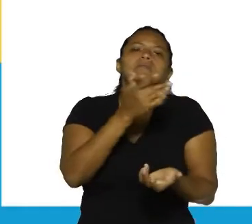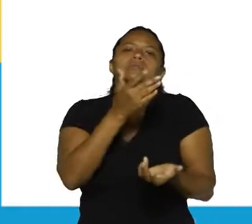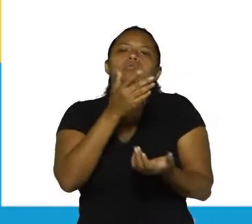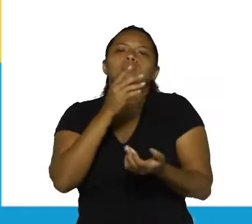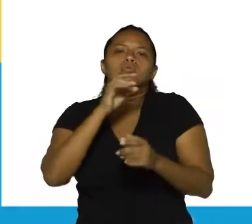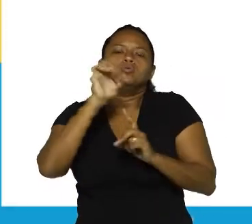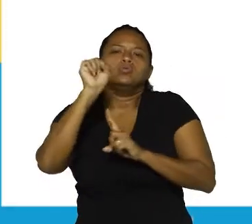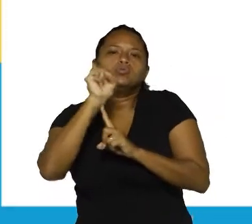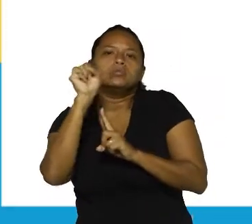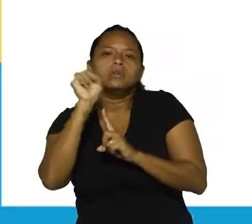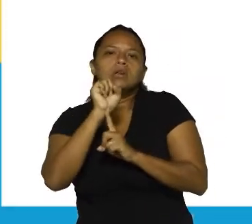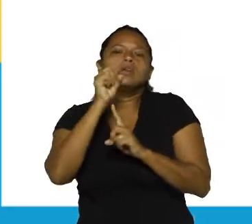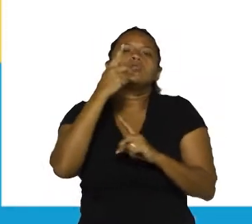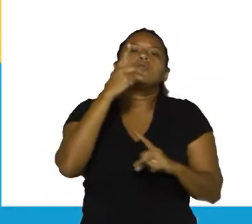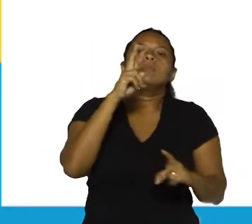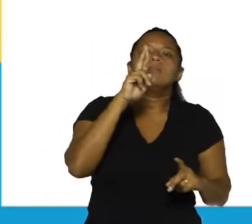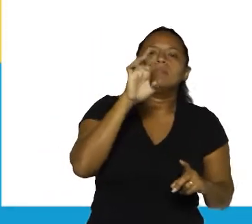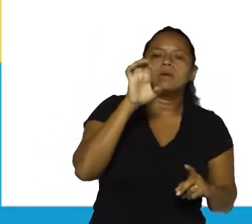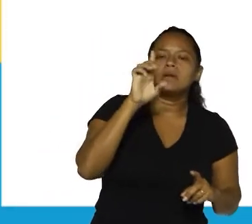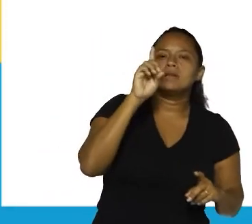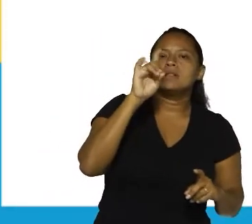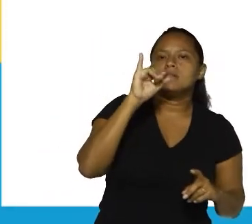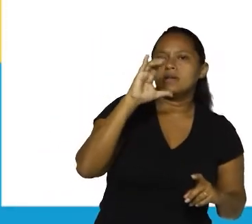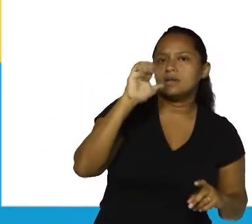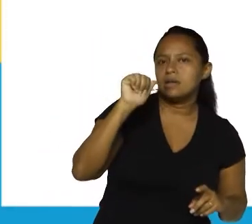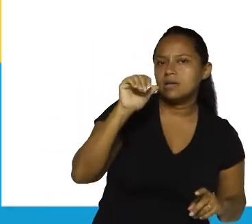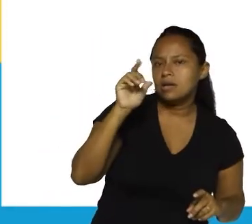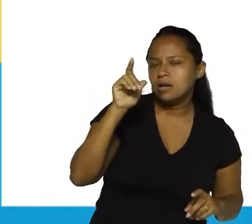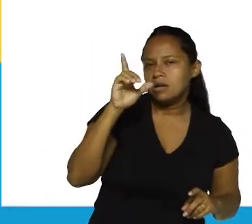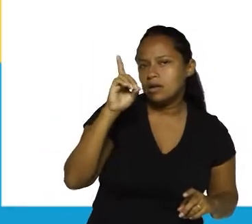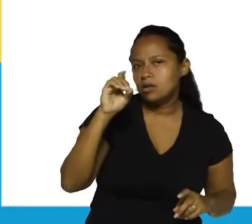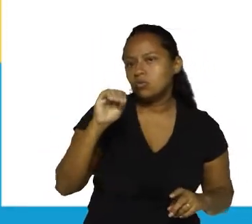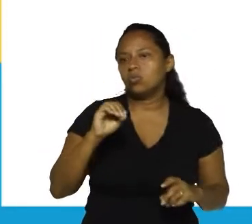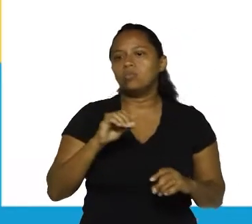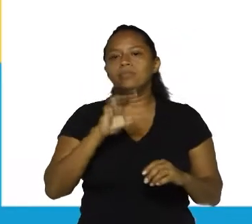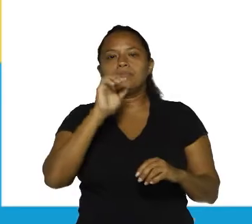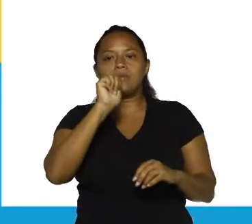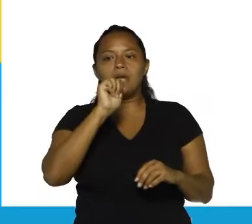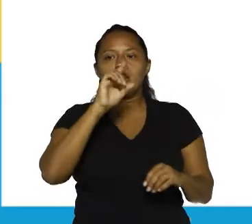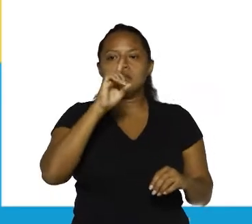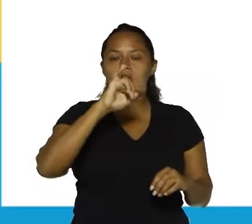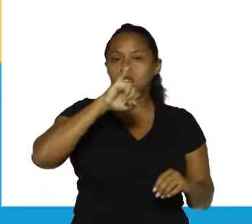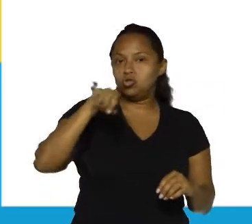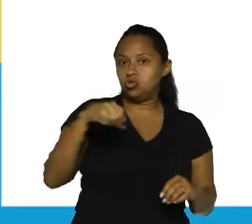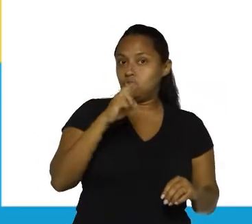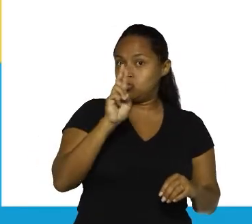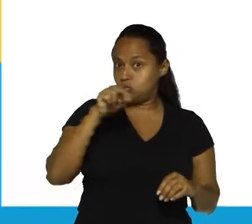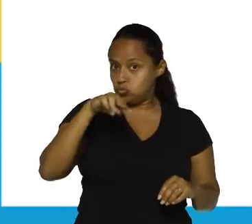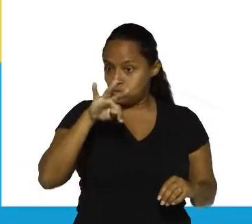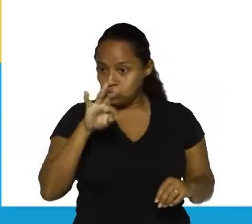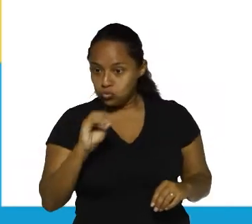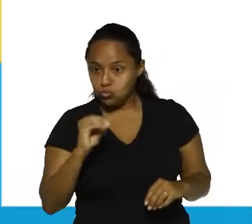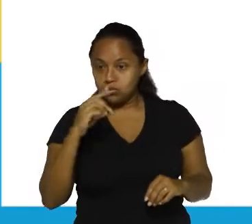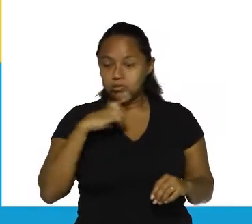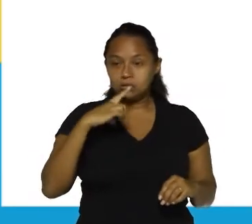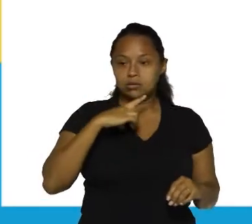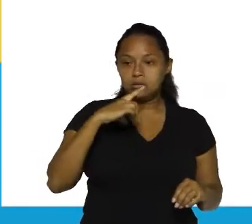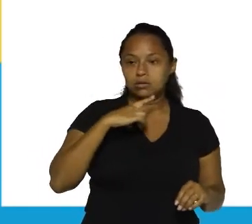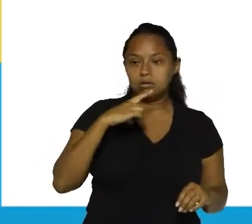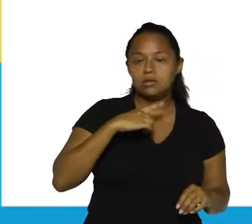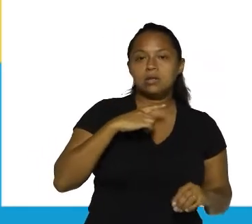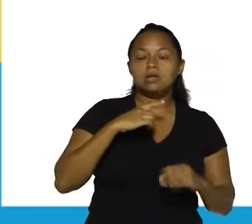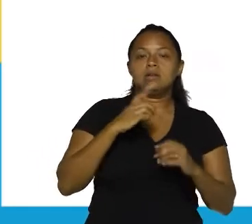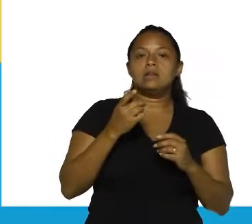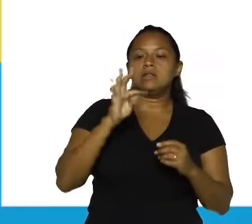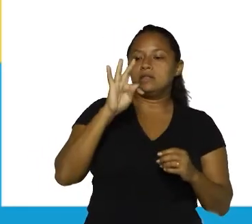sujeito, predicado, adjunto. Tudo isso faz parte de termos que